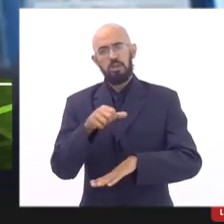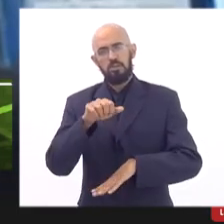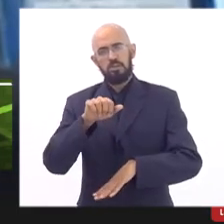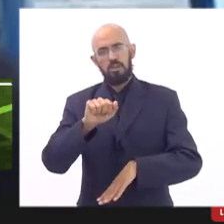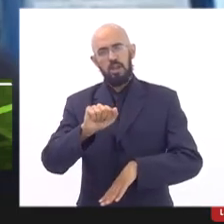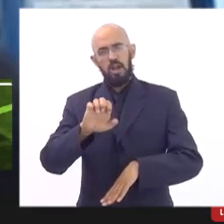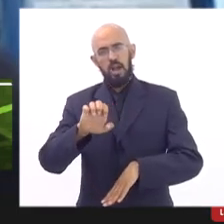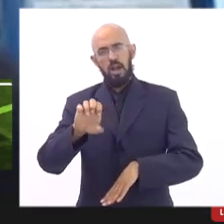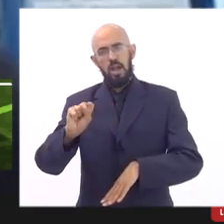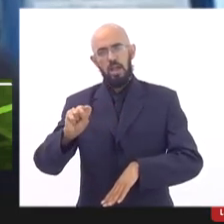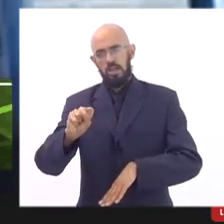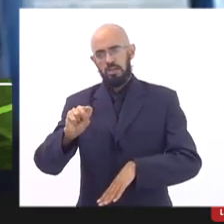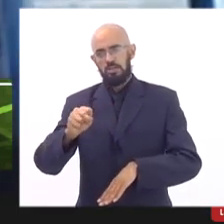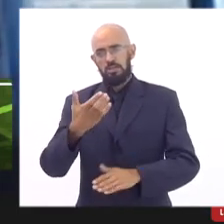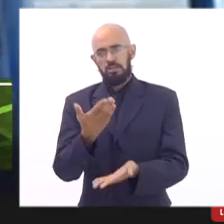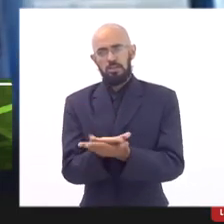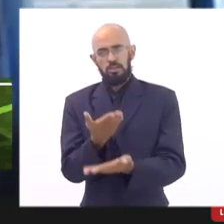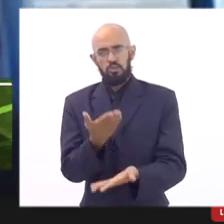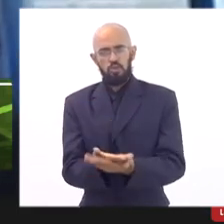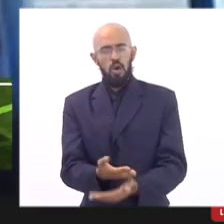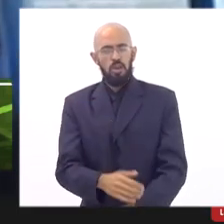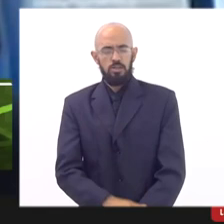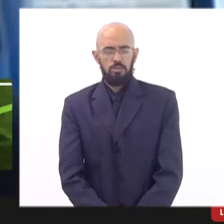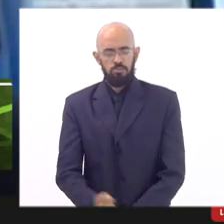ok? Muito obrigado